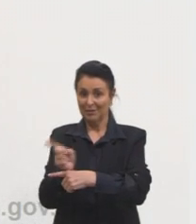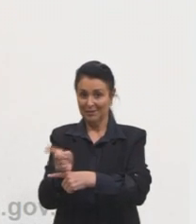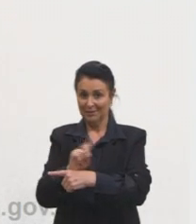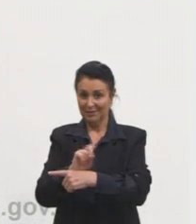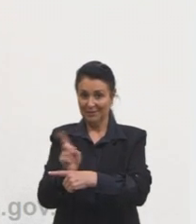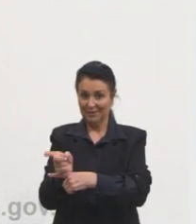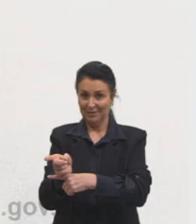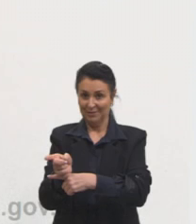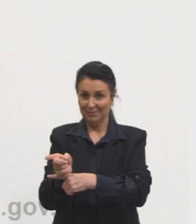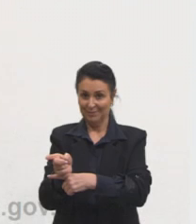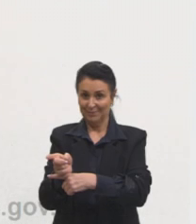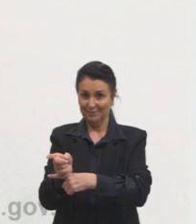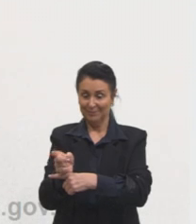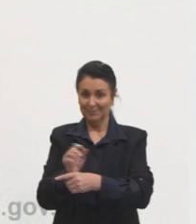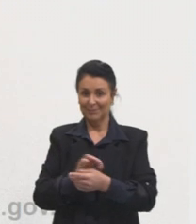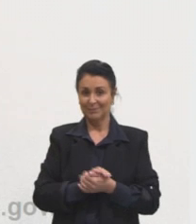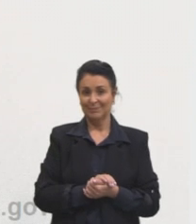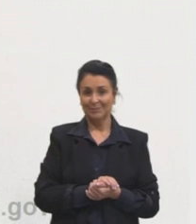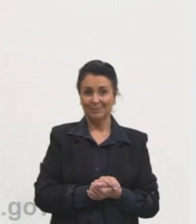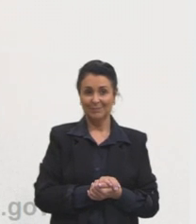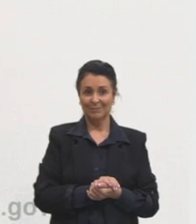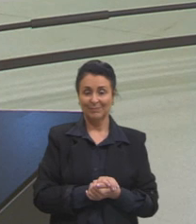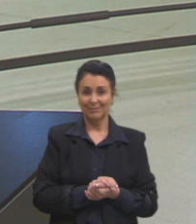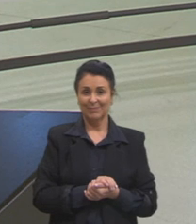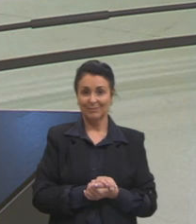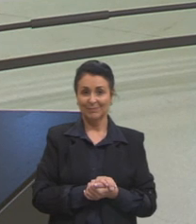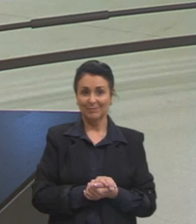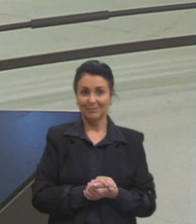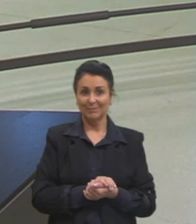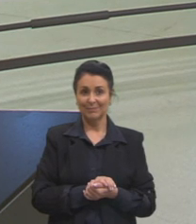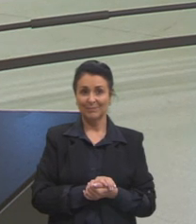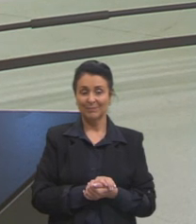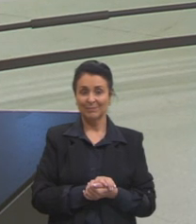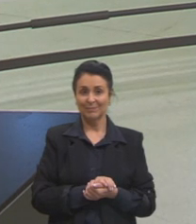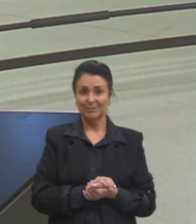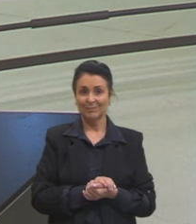Vou apagar aqui. A nossa velocidade.